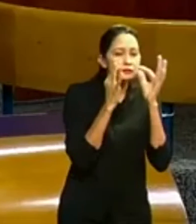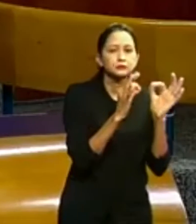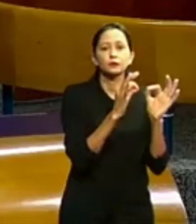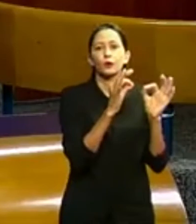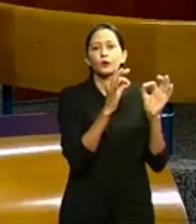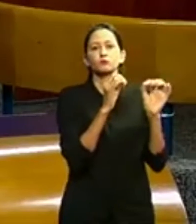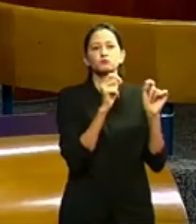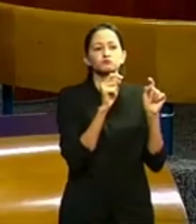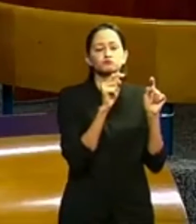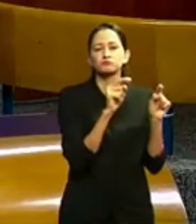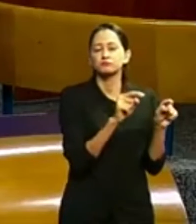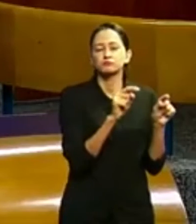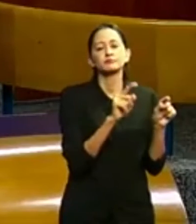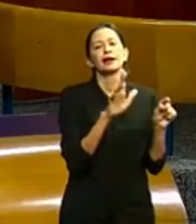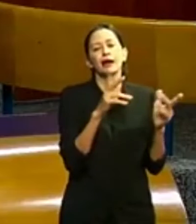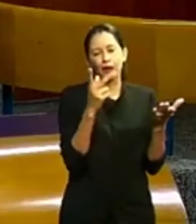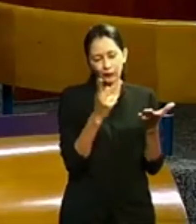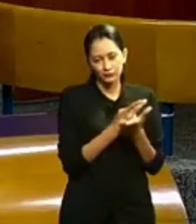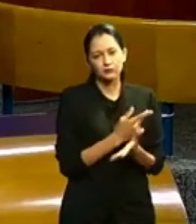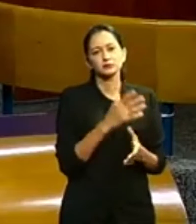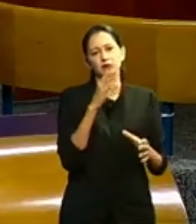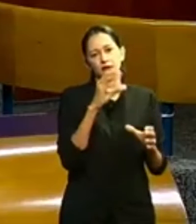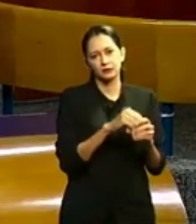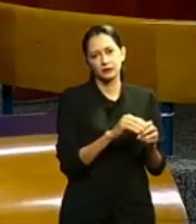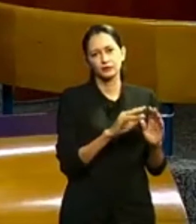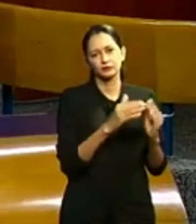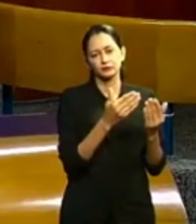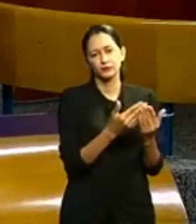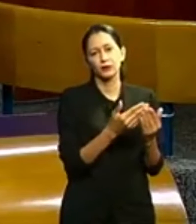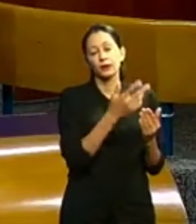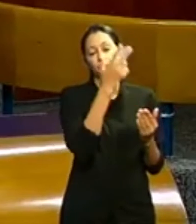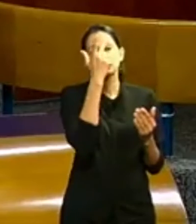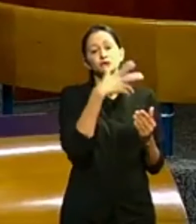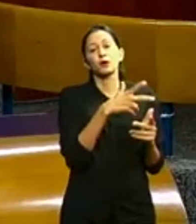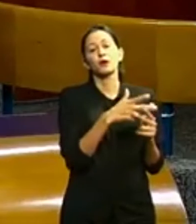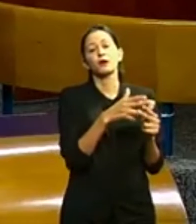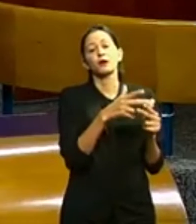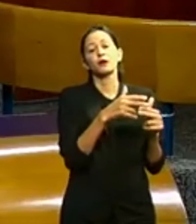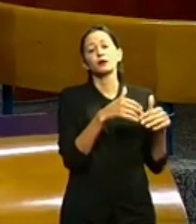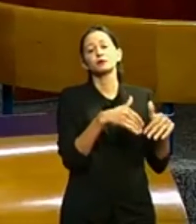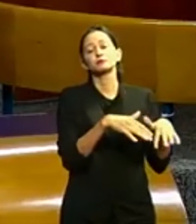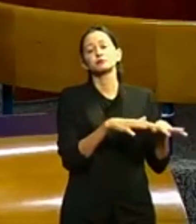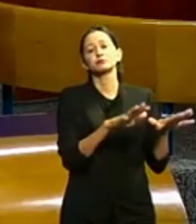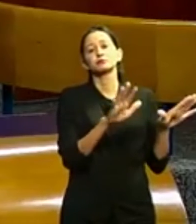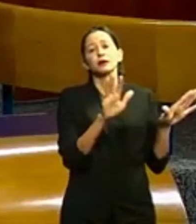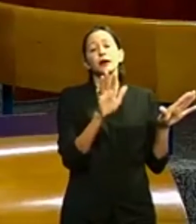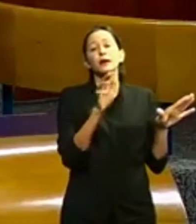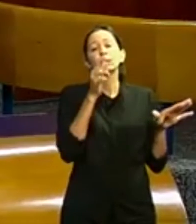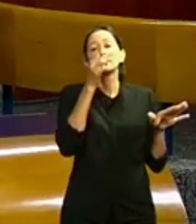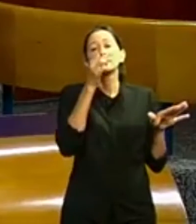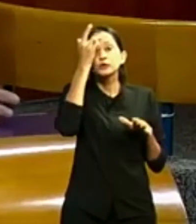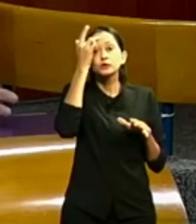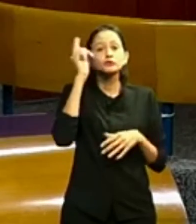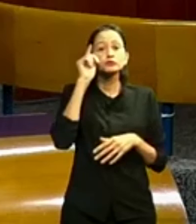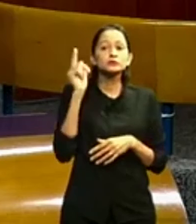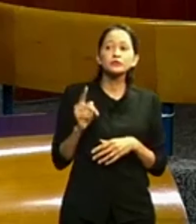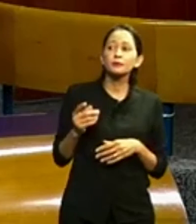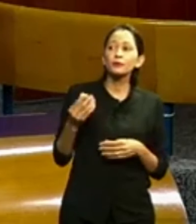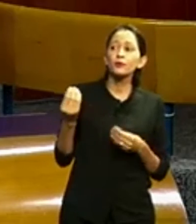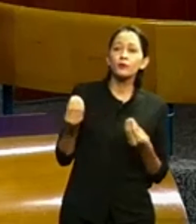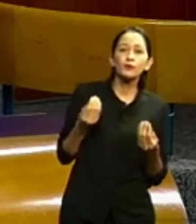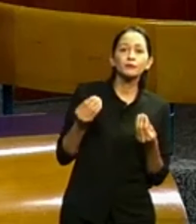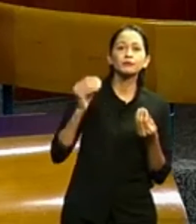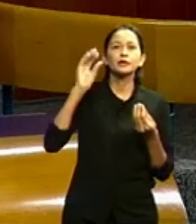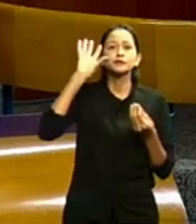acontece muito. E as pessoas não necessariamente têm a clareza de como lidar com